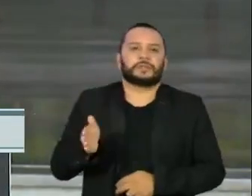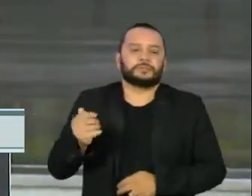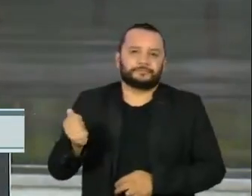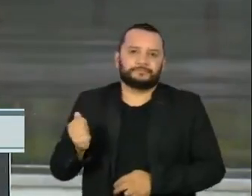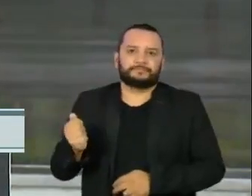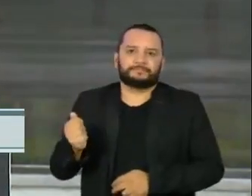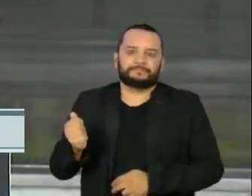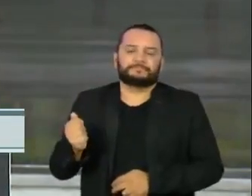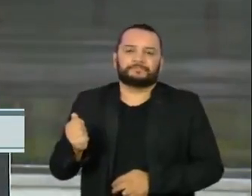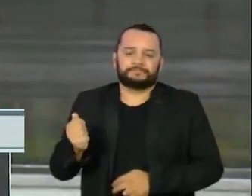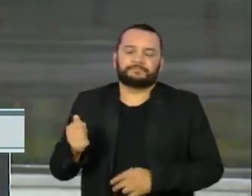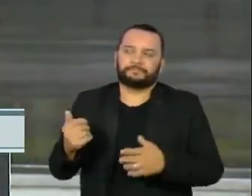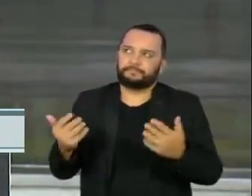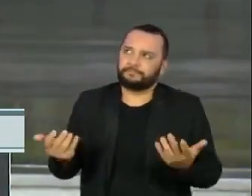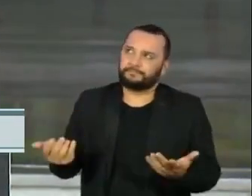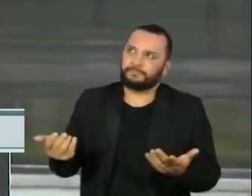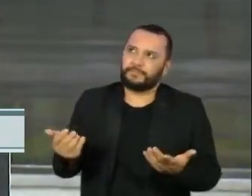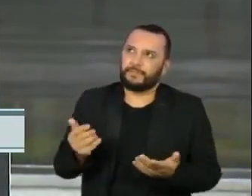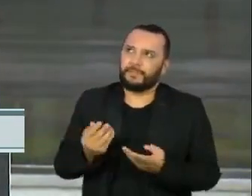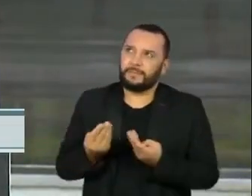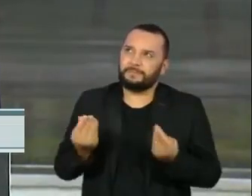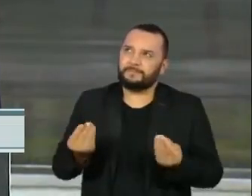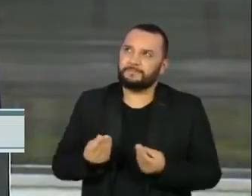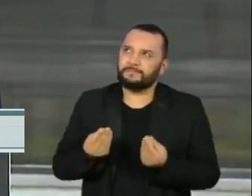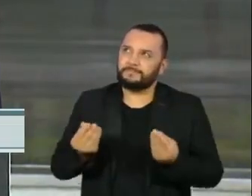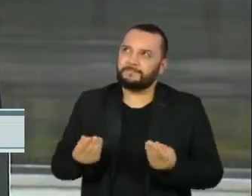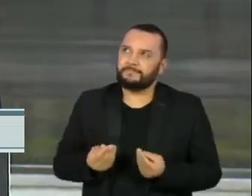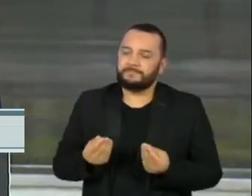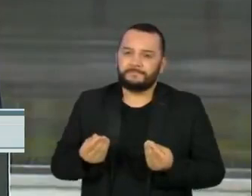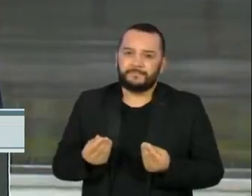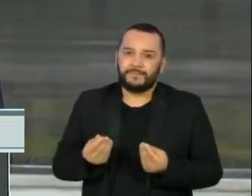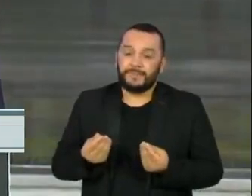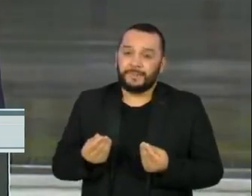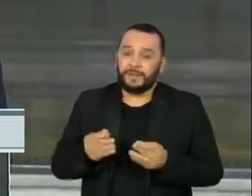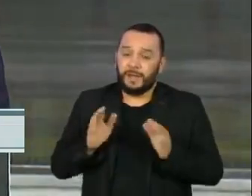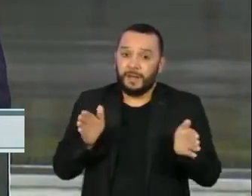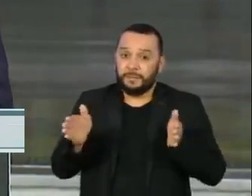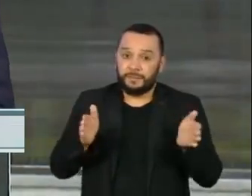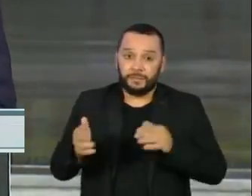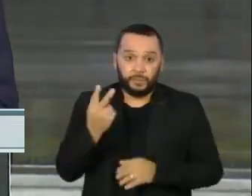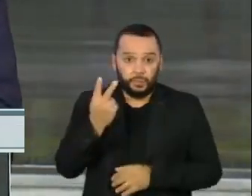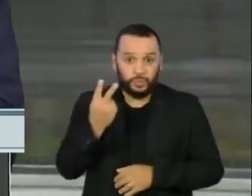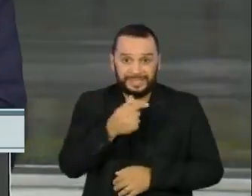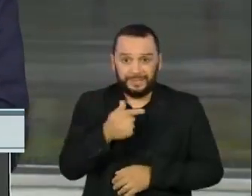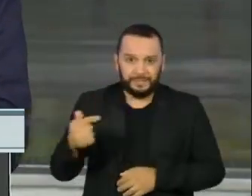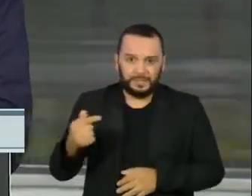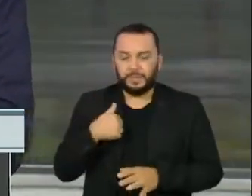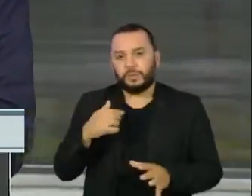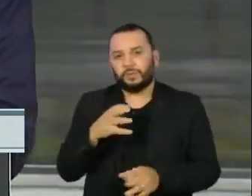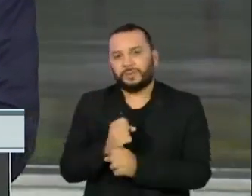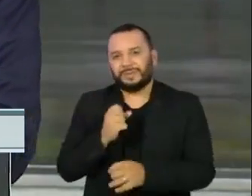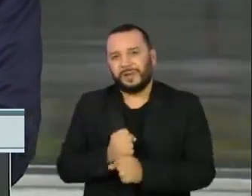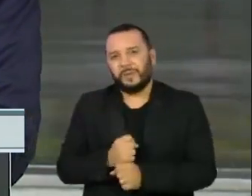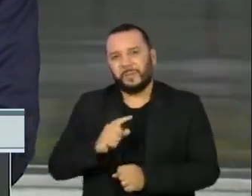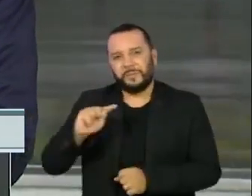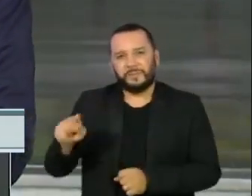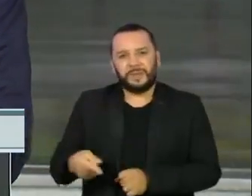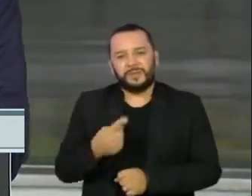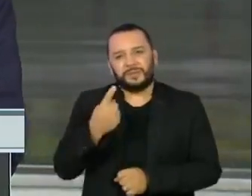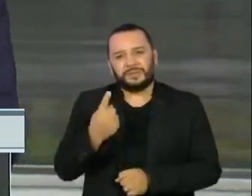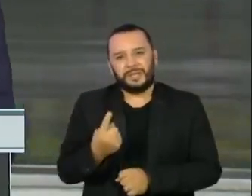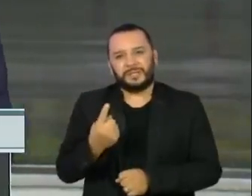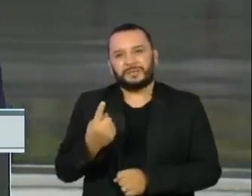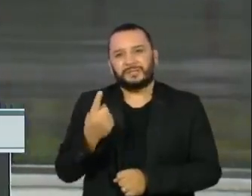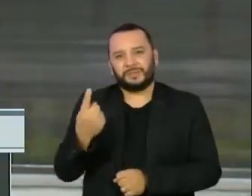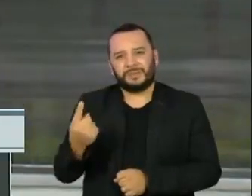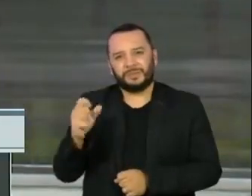portanto, apenas nessas duas semanas, um total de 1.118 novos